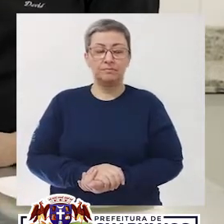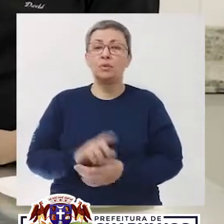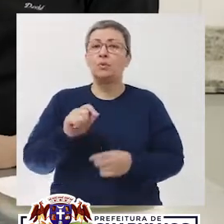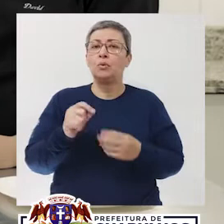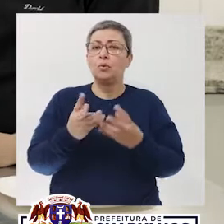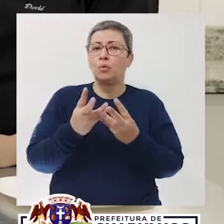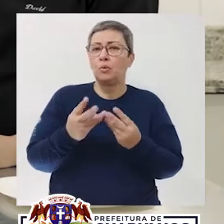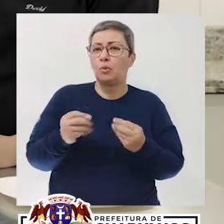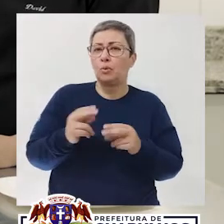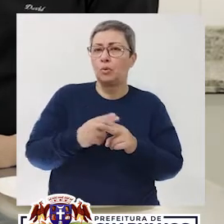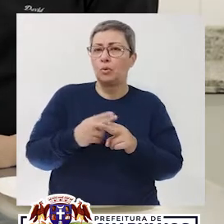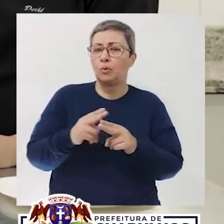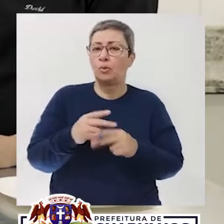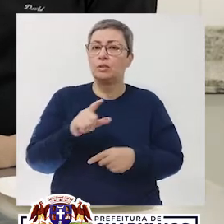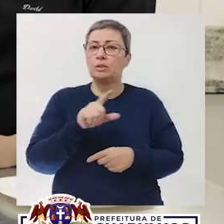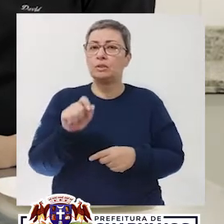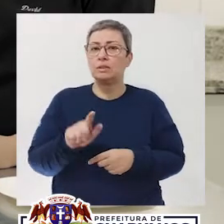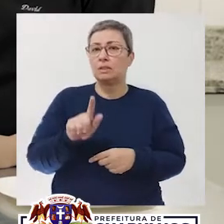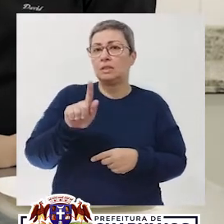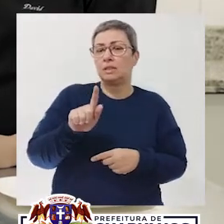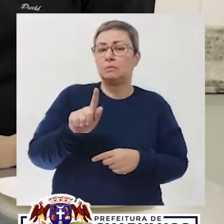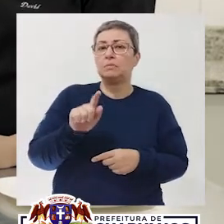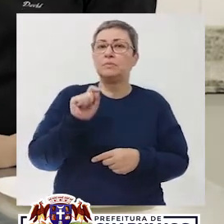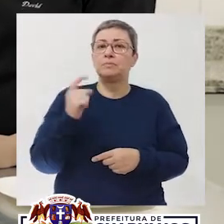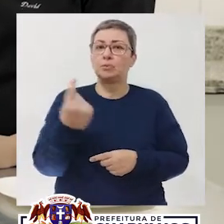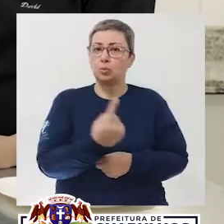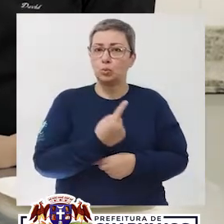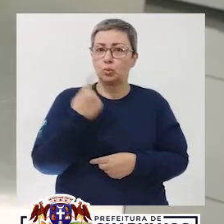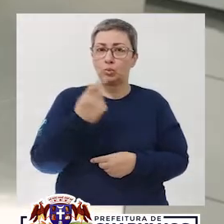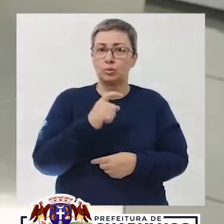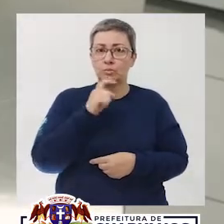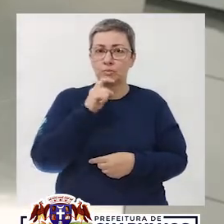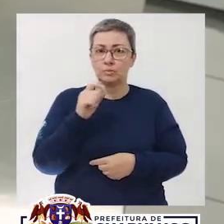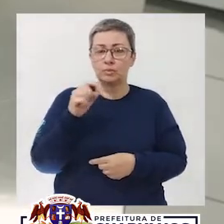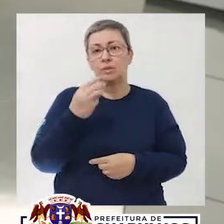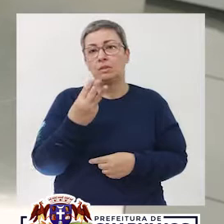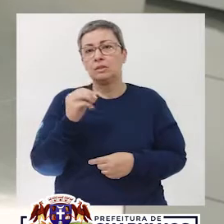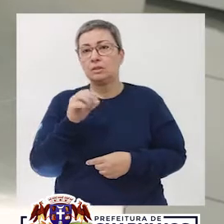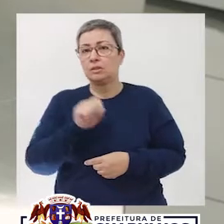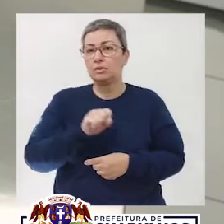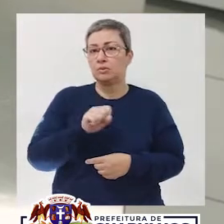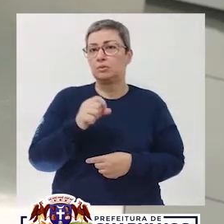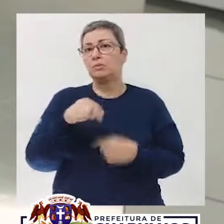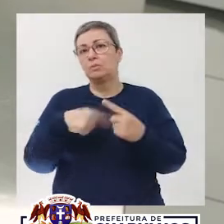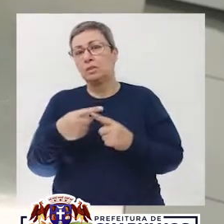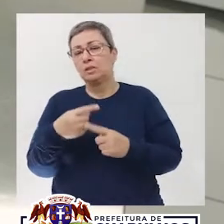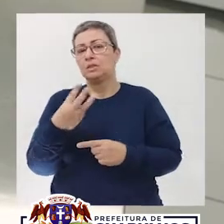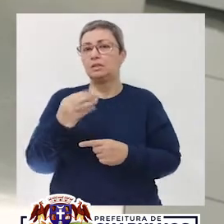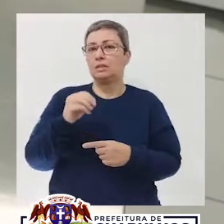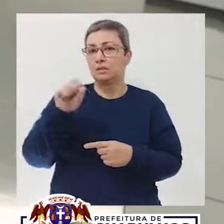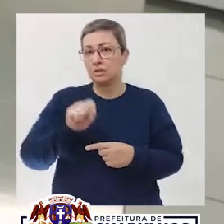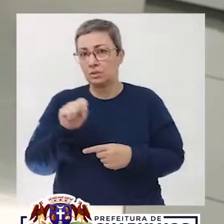Esse ganache você derreteu no micro 100 gramas de chocolate no micro-ondas. De 30 em 30 segundos.